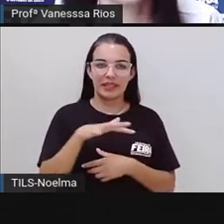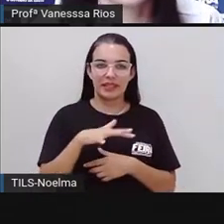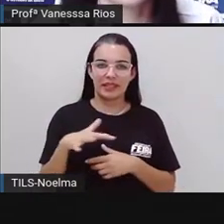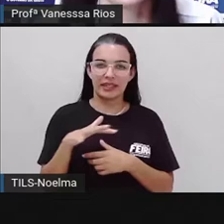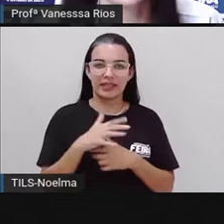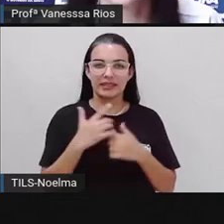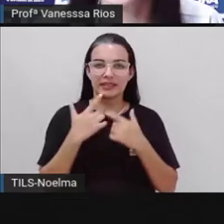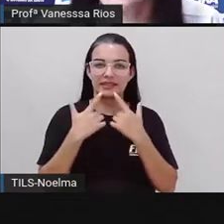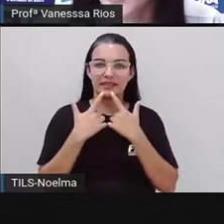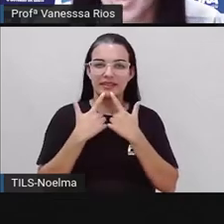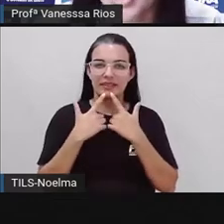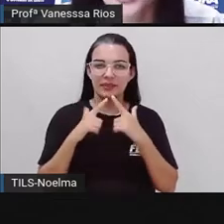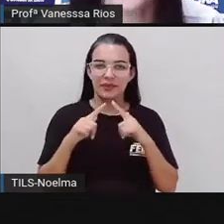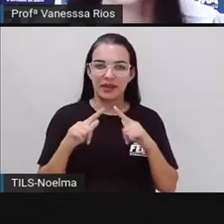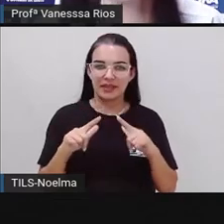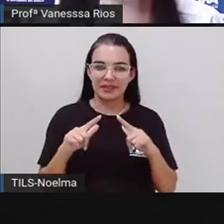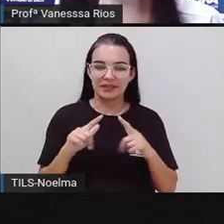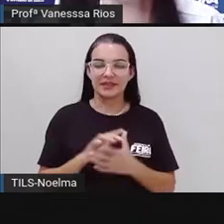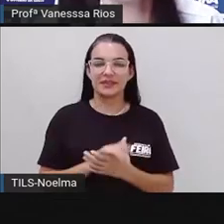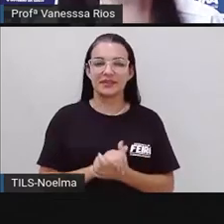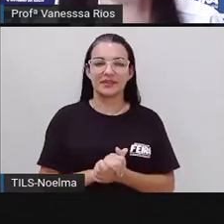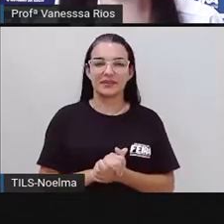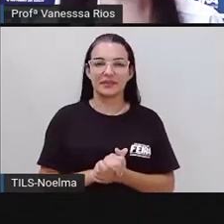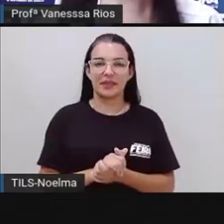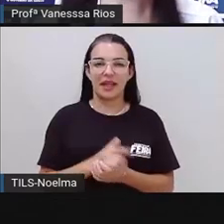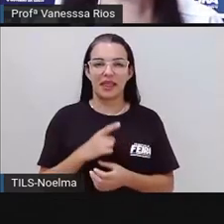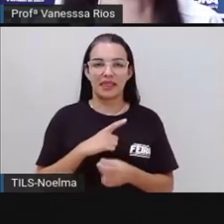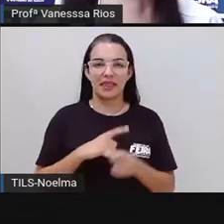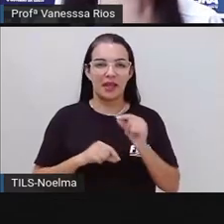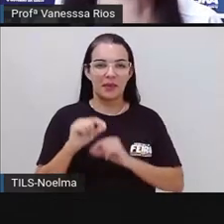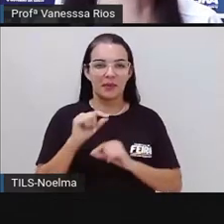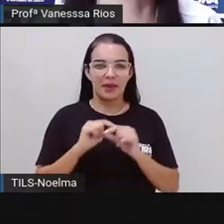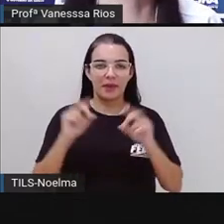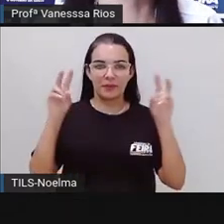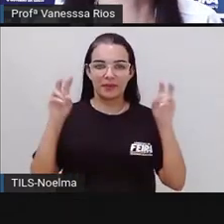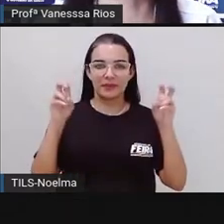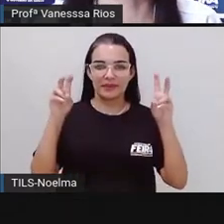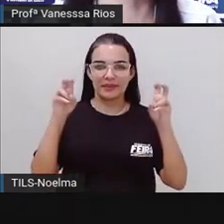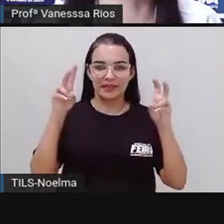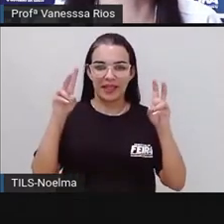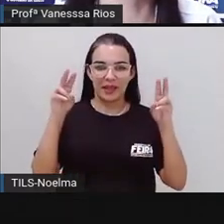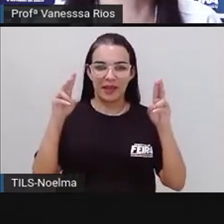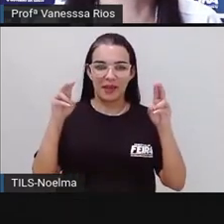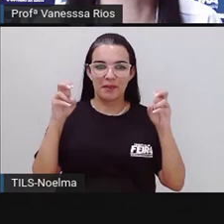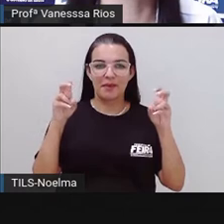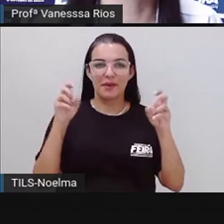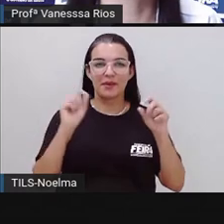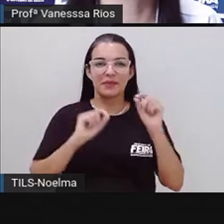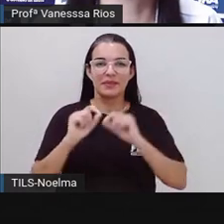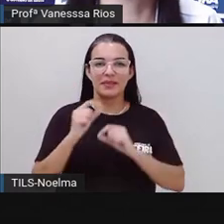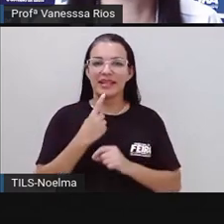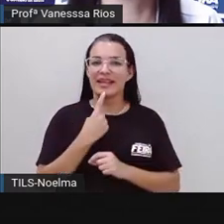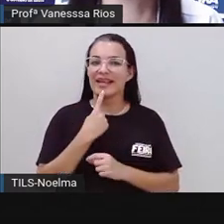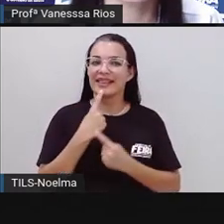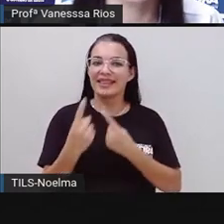nossa aula agora é de linguagens e nessa aula de linguagens nós vamos estudar sobre